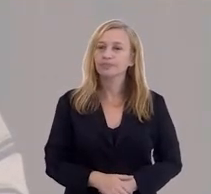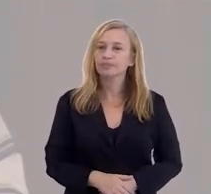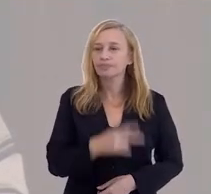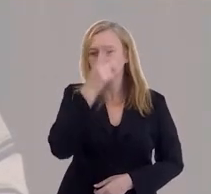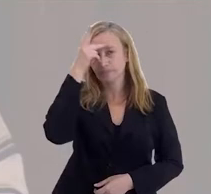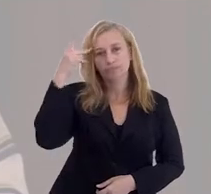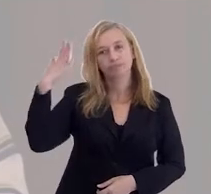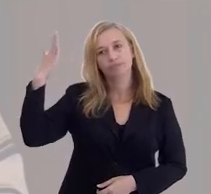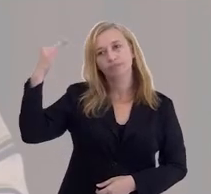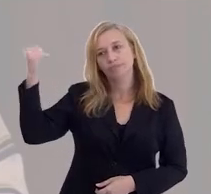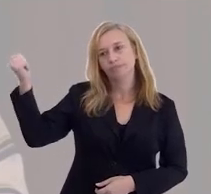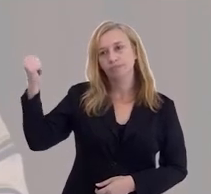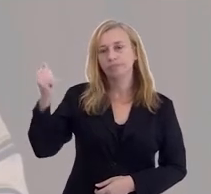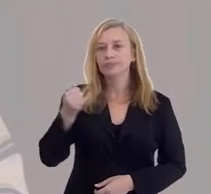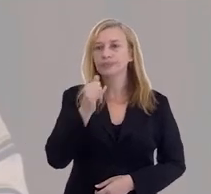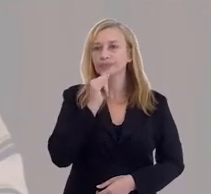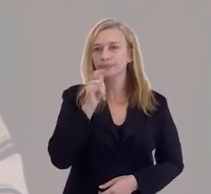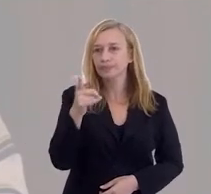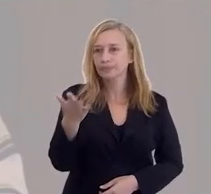como vocês encaram